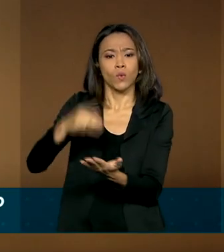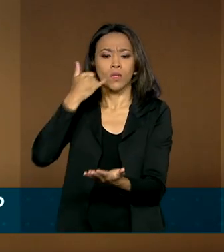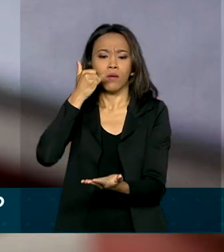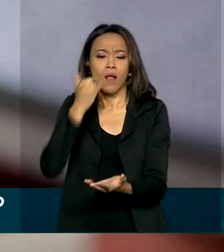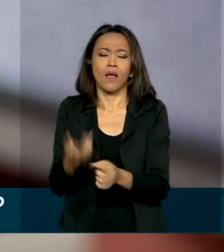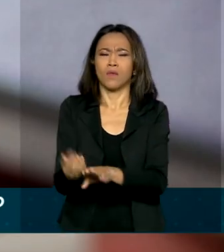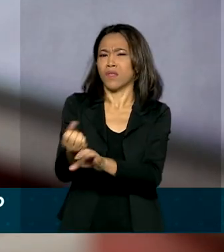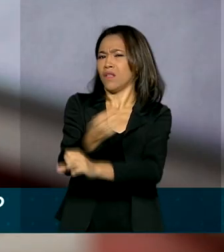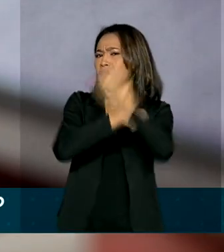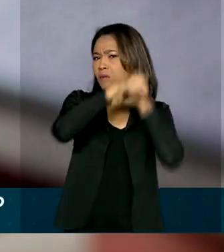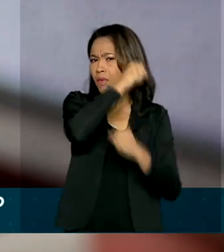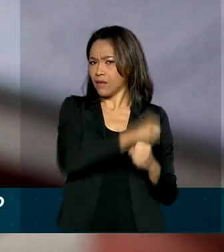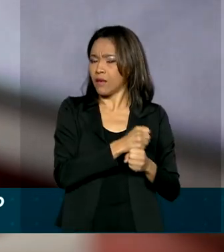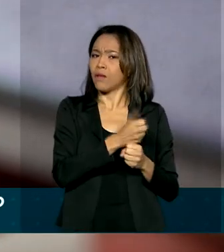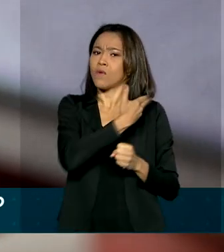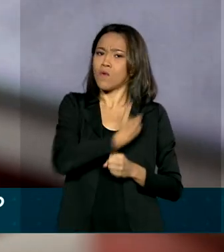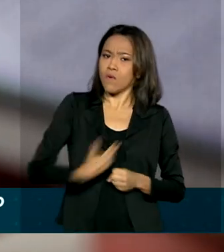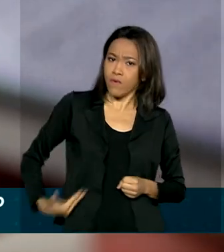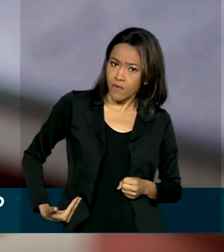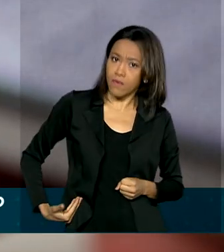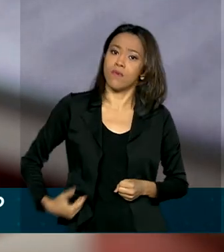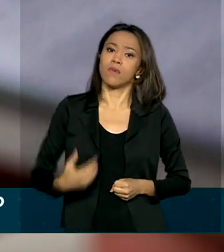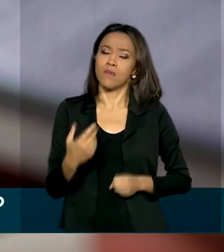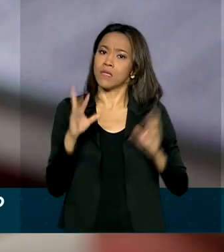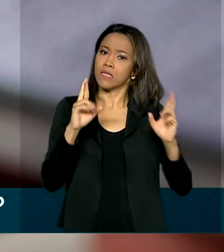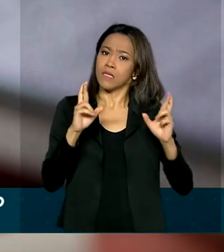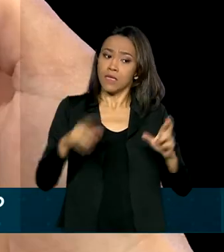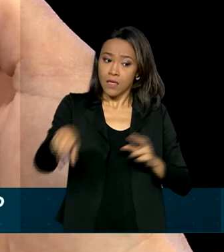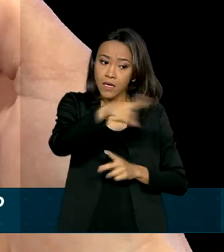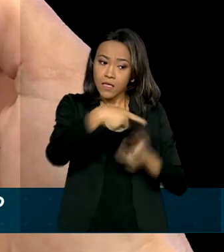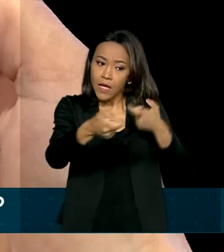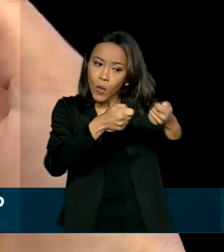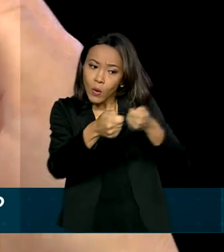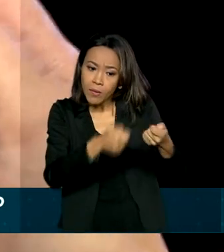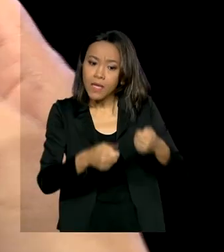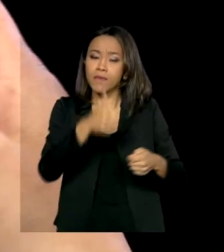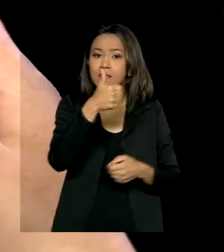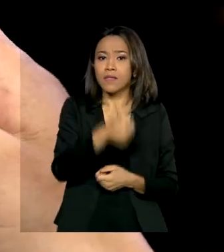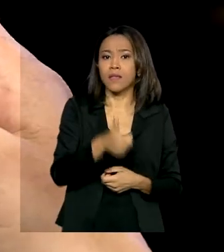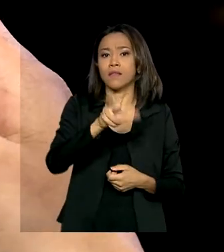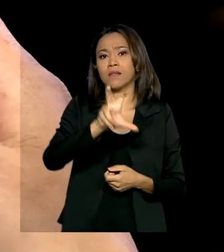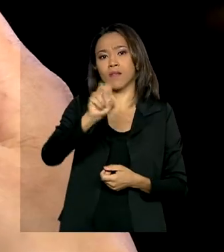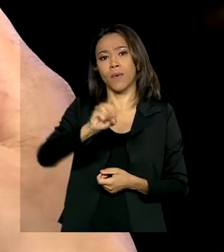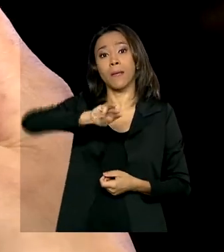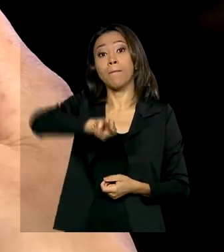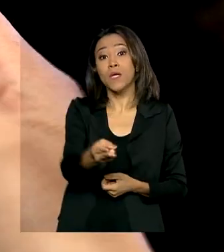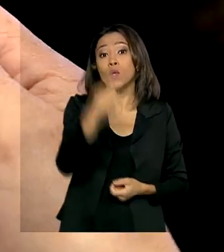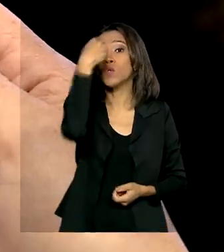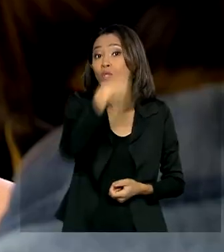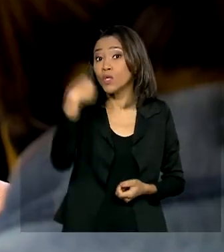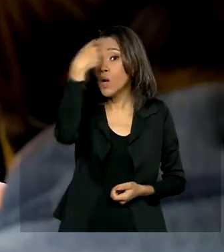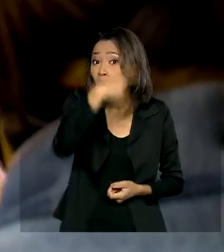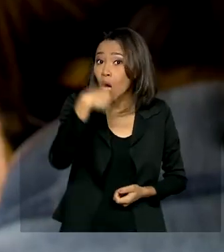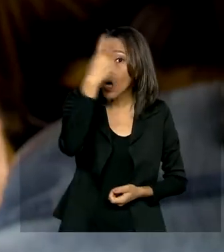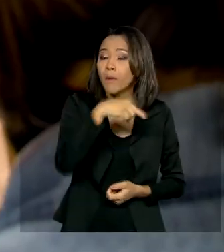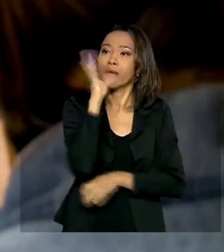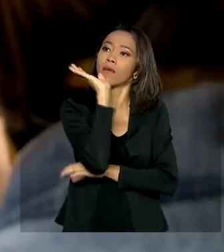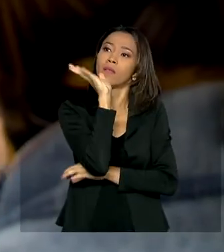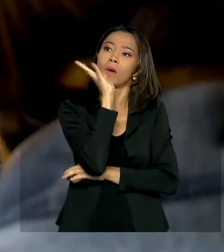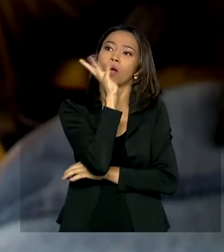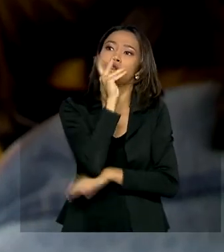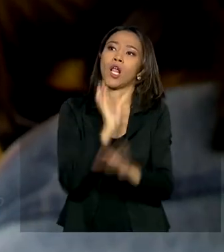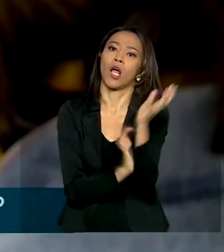passado, a estimativa do governo é de que os brasileiros já economizaram 150 milhões de horas com redução de burocracia,